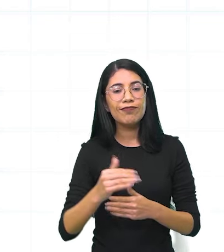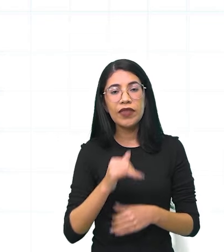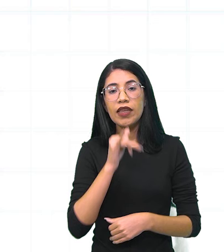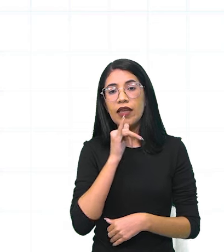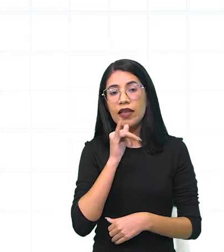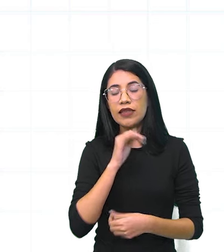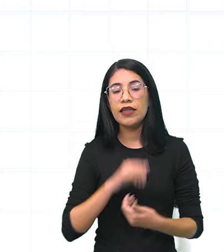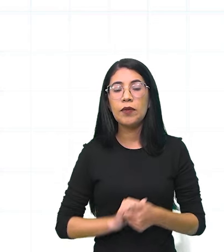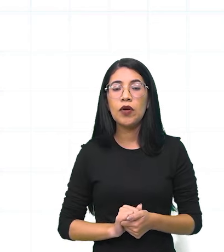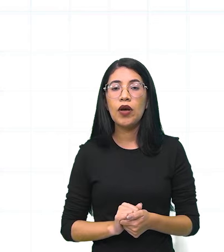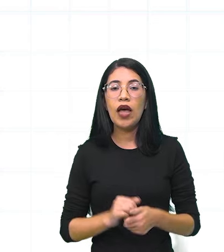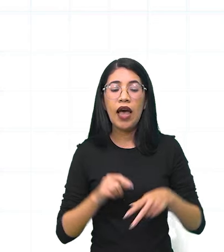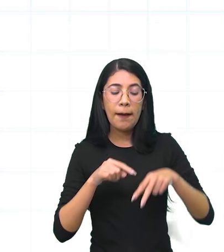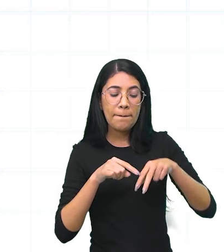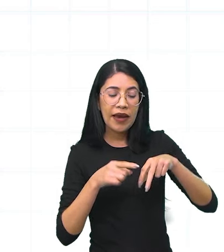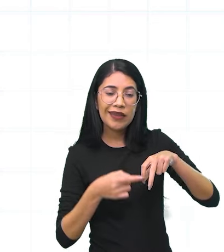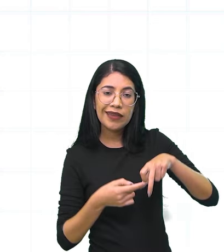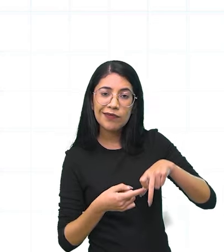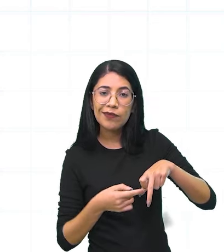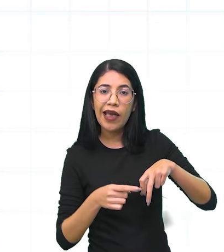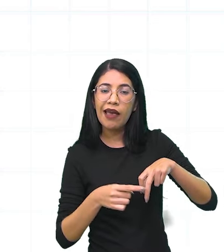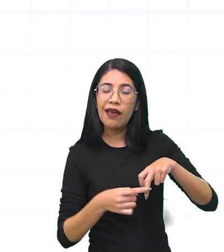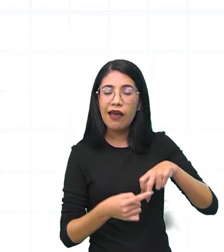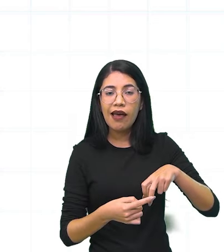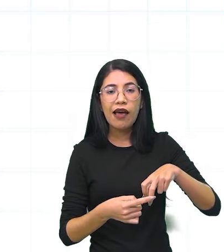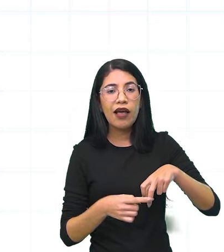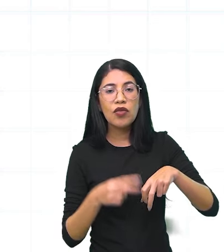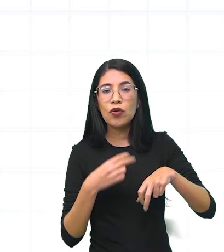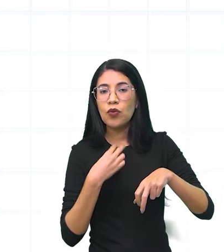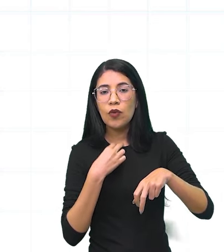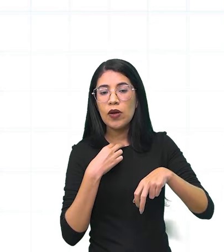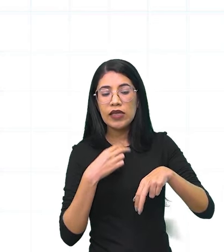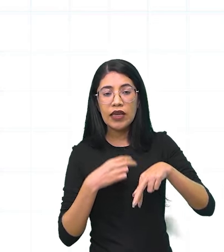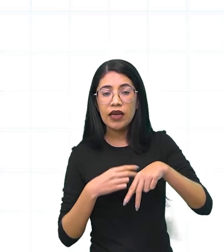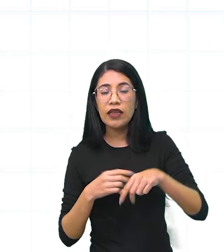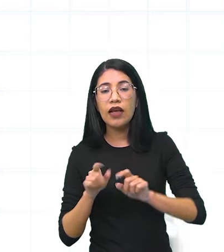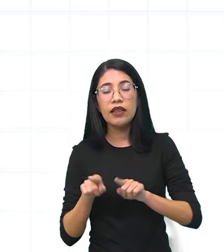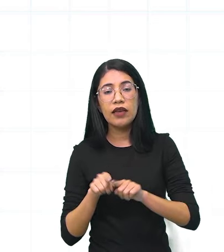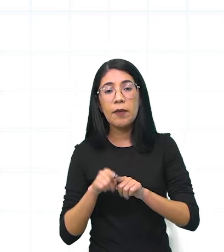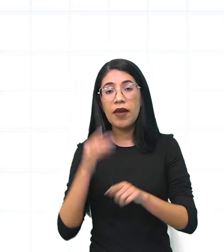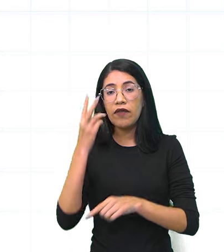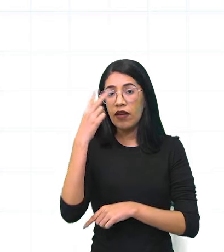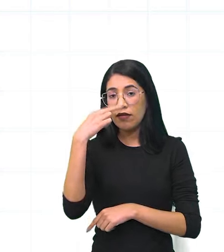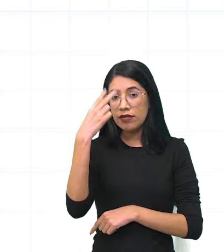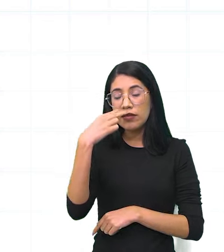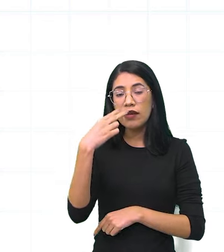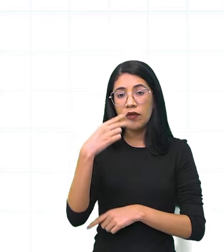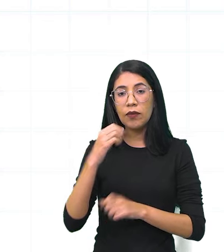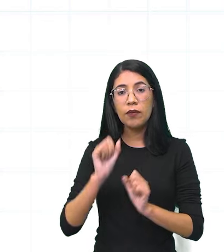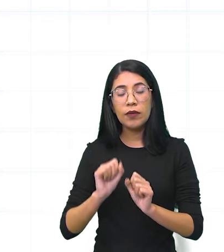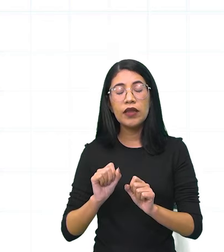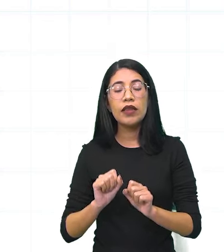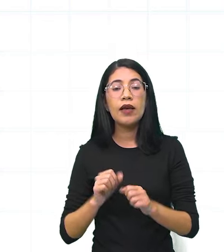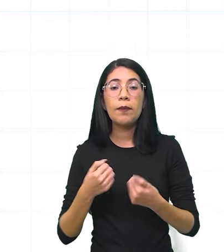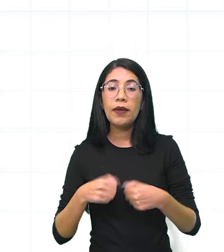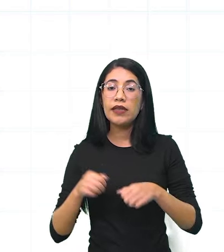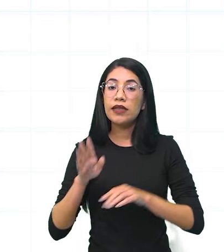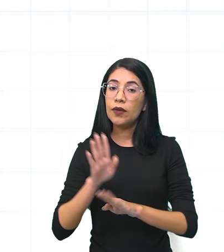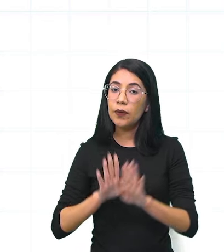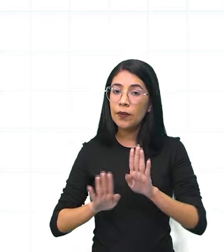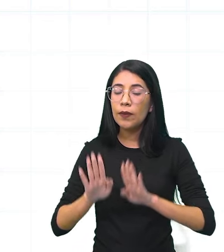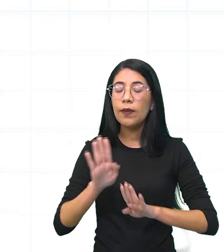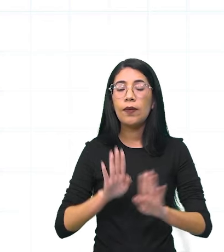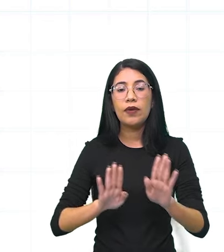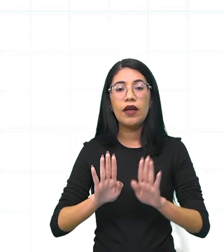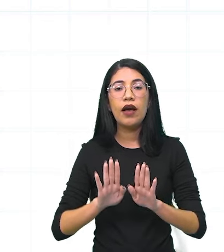por exemplo, perder o movimento da perna, certo? Pode perder a visão. Então, gente tem que tomar cuidado